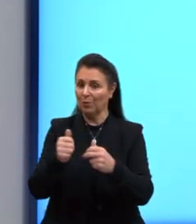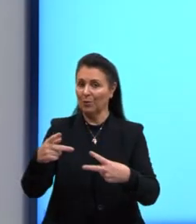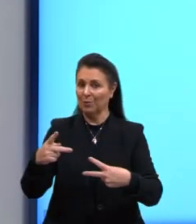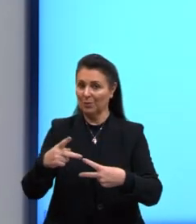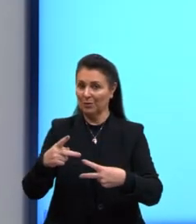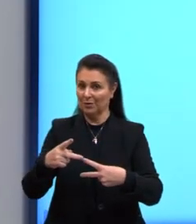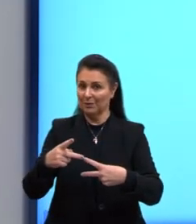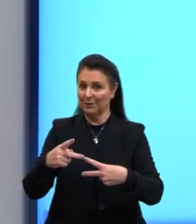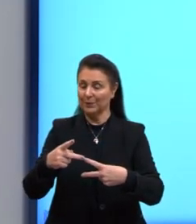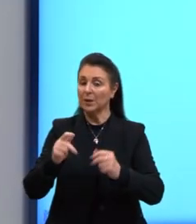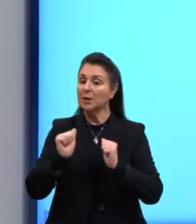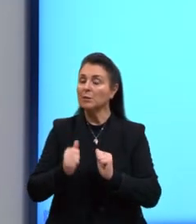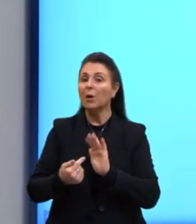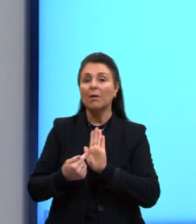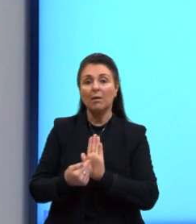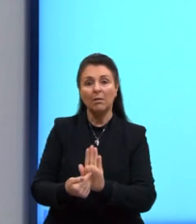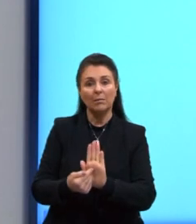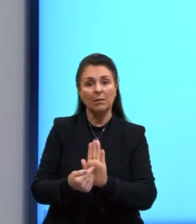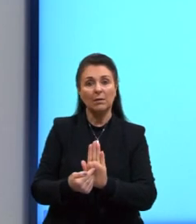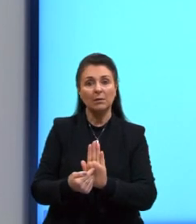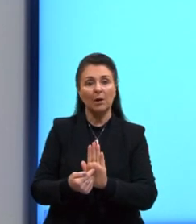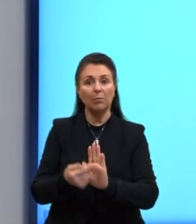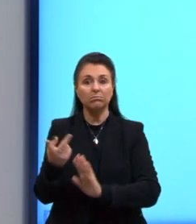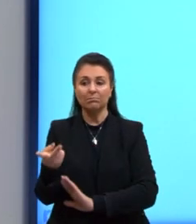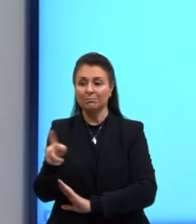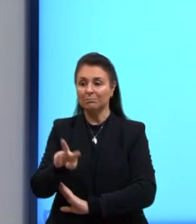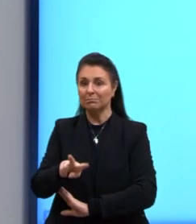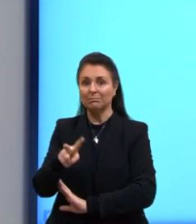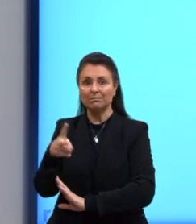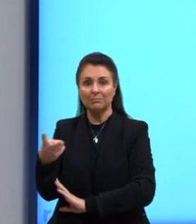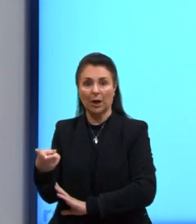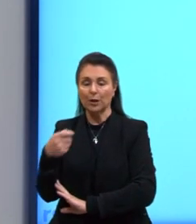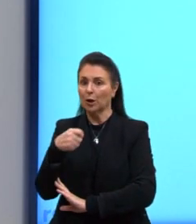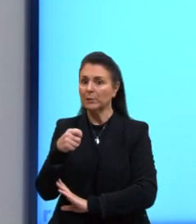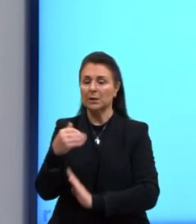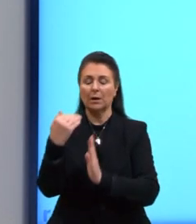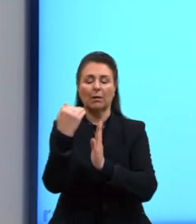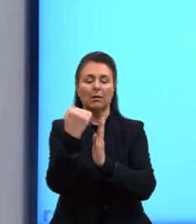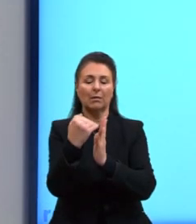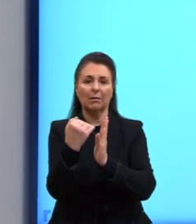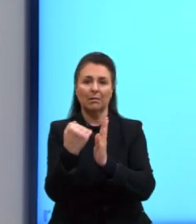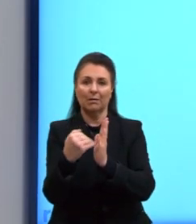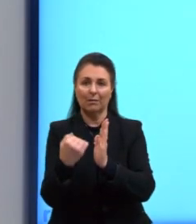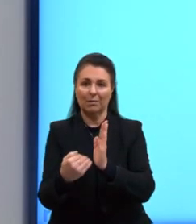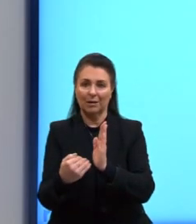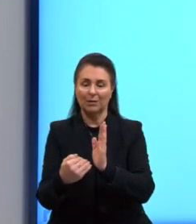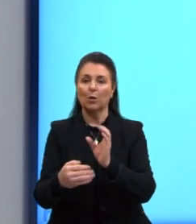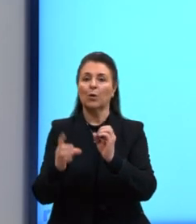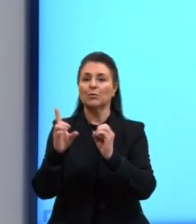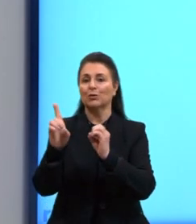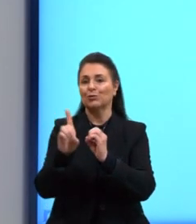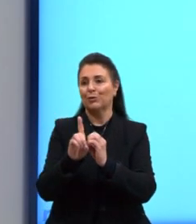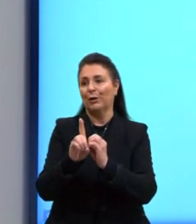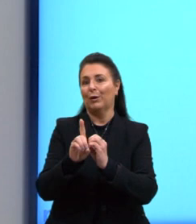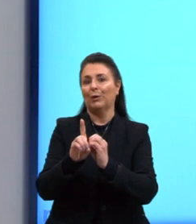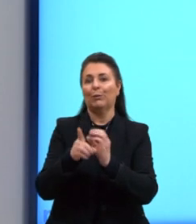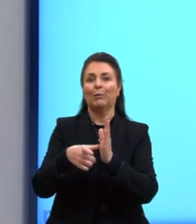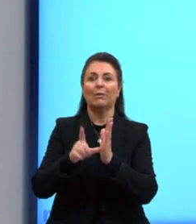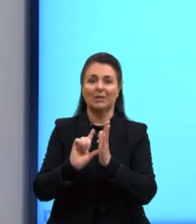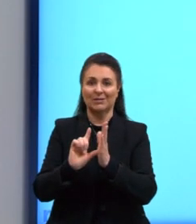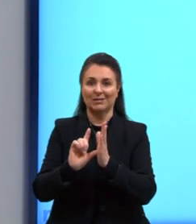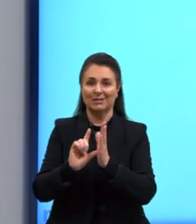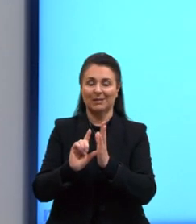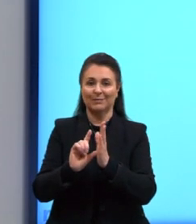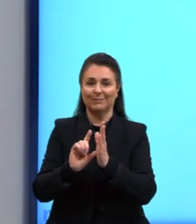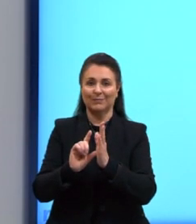que podem aparecer alternados ali na ordem. Não precisa necessariamente ser o objeto direto antes. Olhem